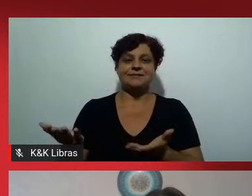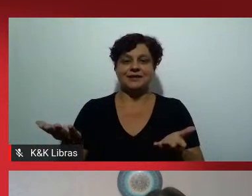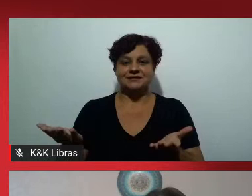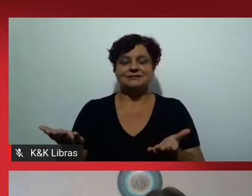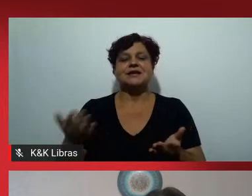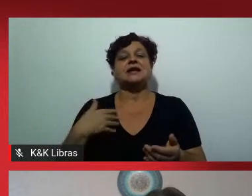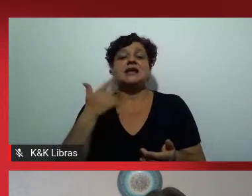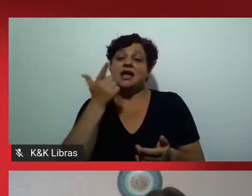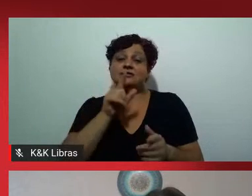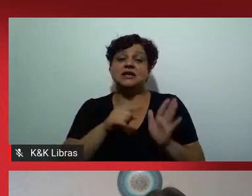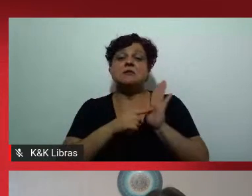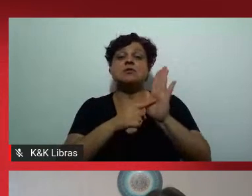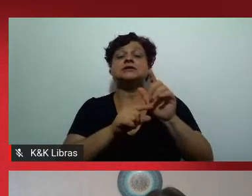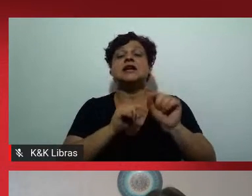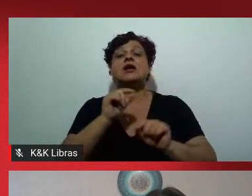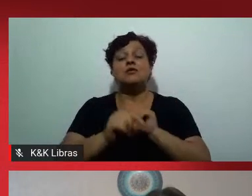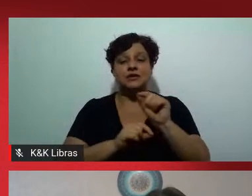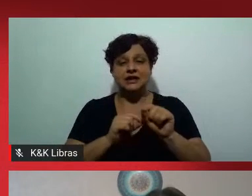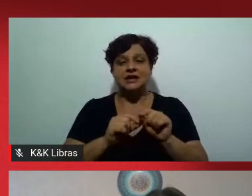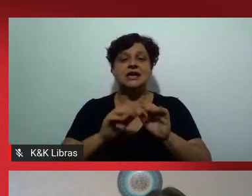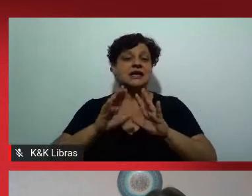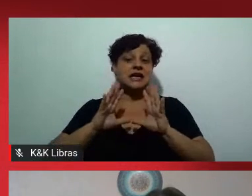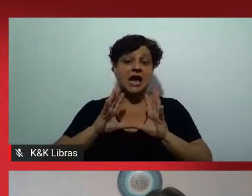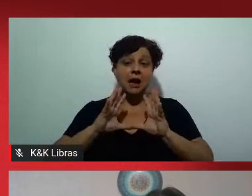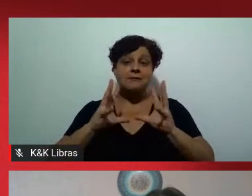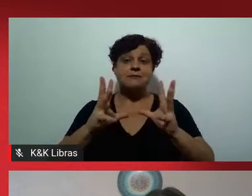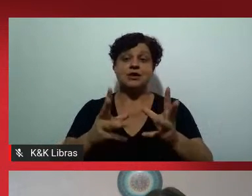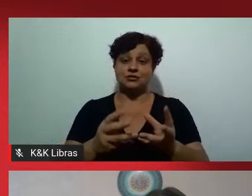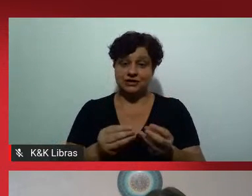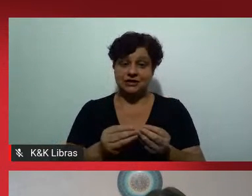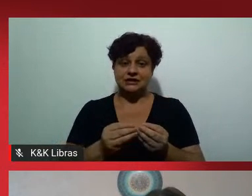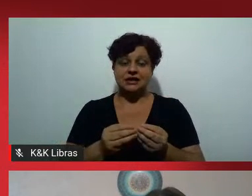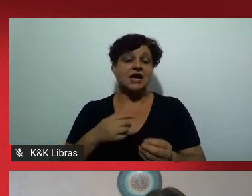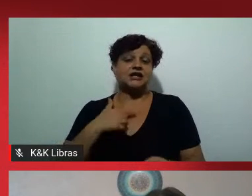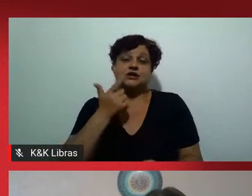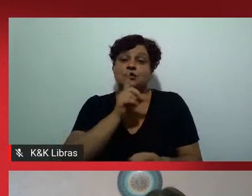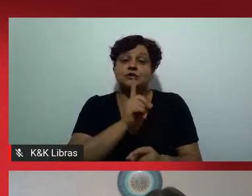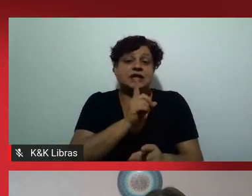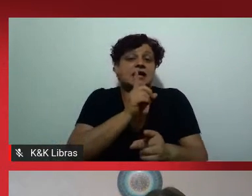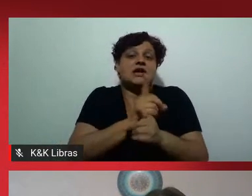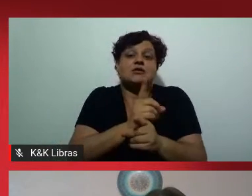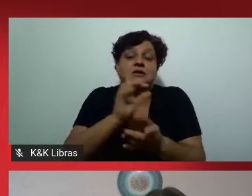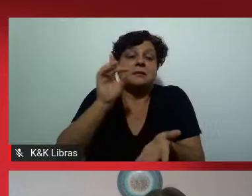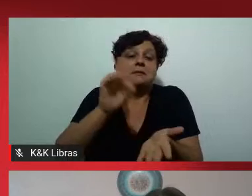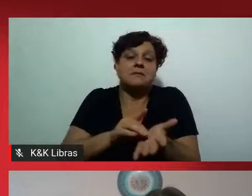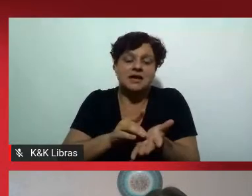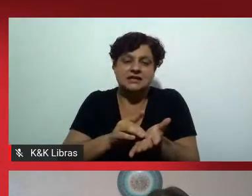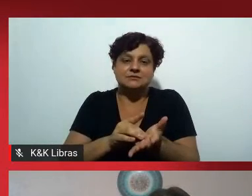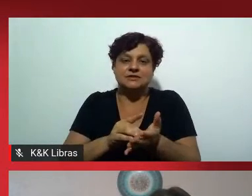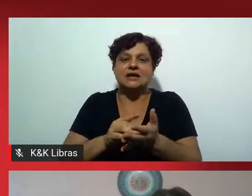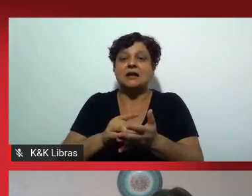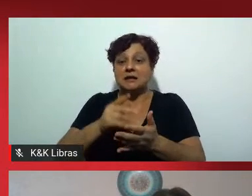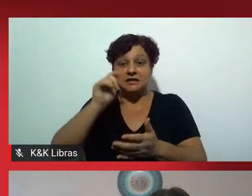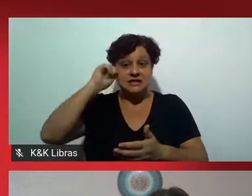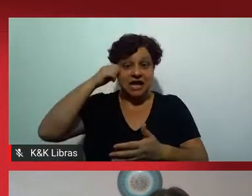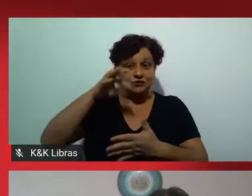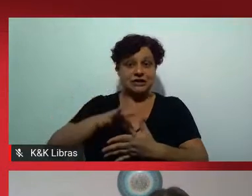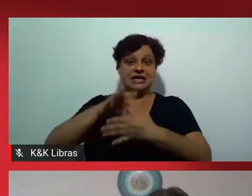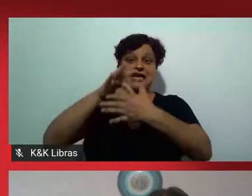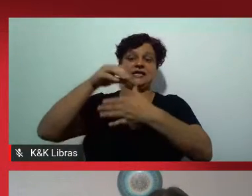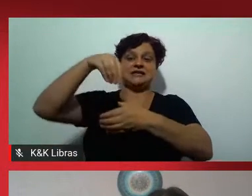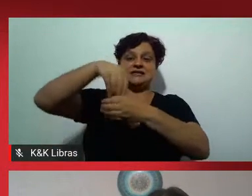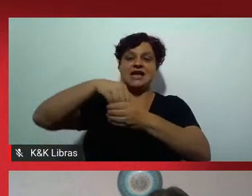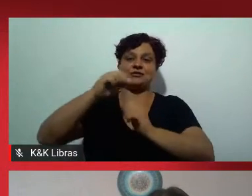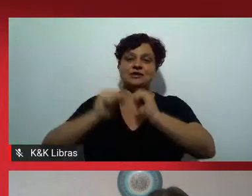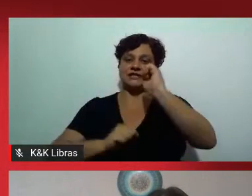esse quadro em que, no geral, nós não vamos encontrar lideranças, lideranças negras nas empresas, como